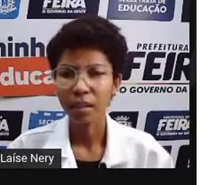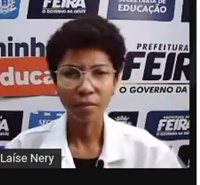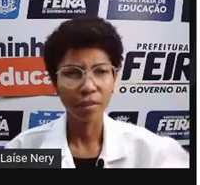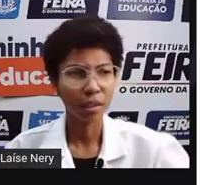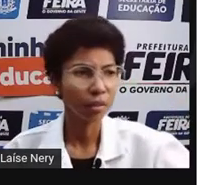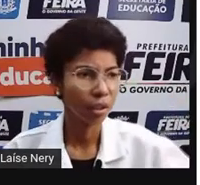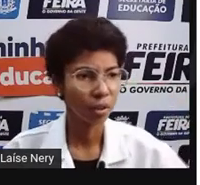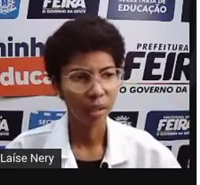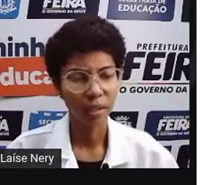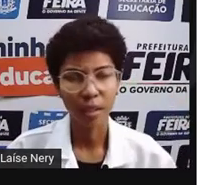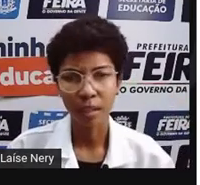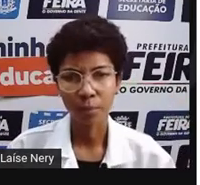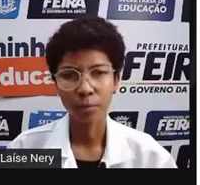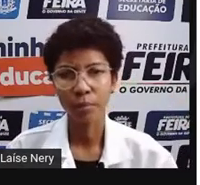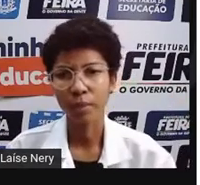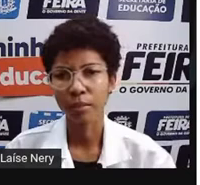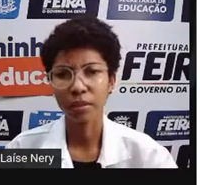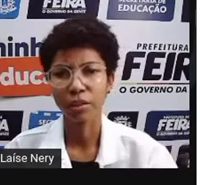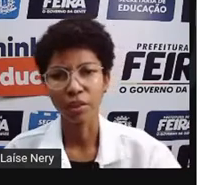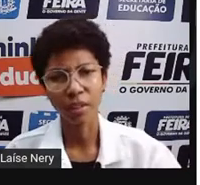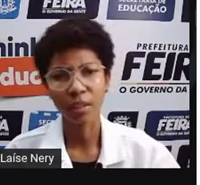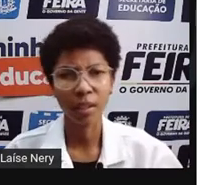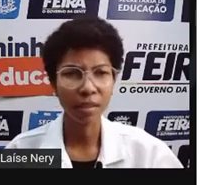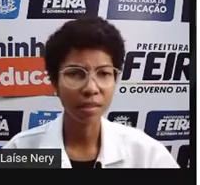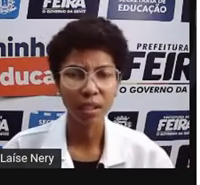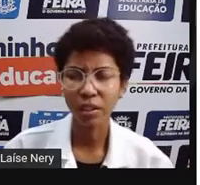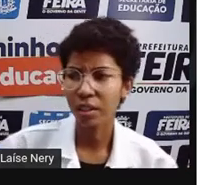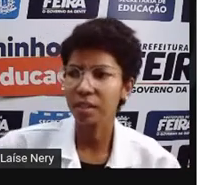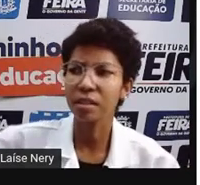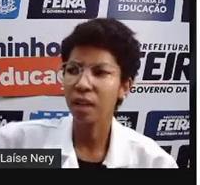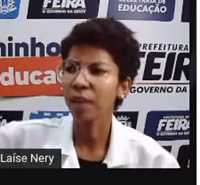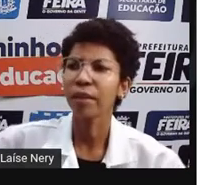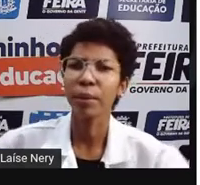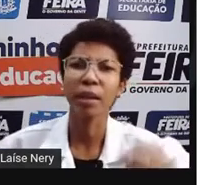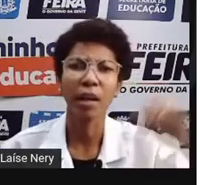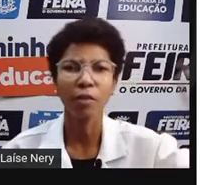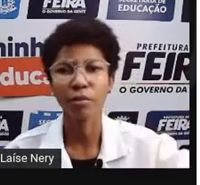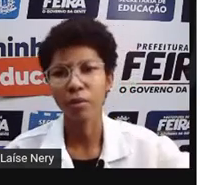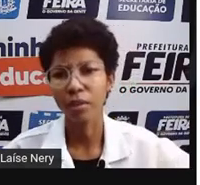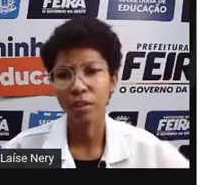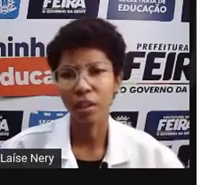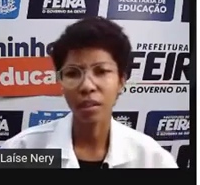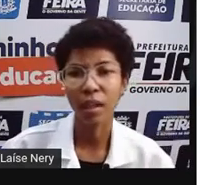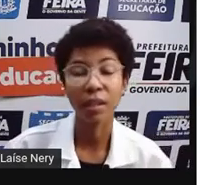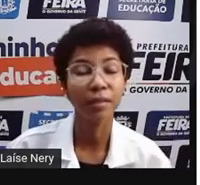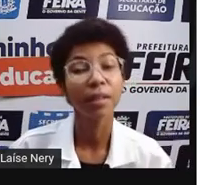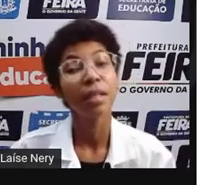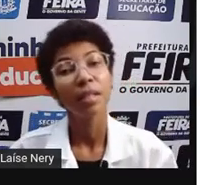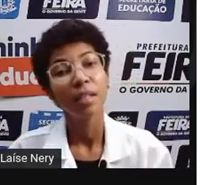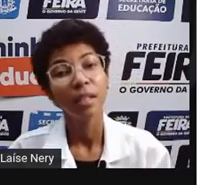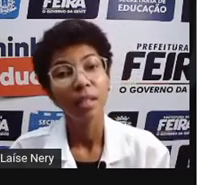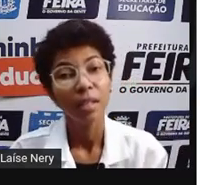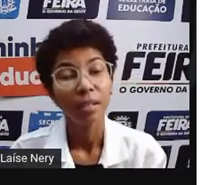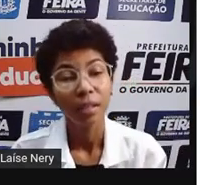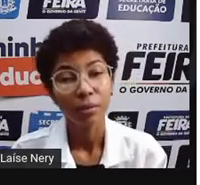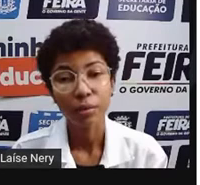há a TV que eu deixo lá ligada para o meu neto assistir, ele nem assiste, aí sai, vai brincar lá fora e deixa ligado.